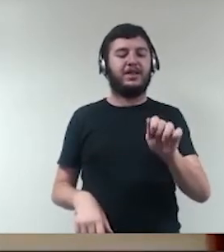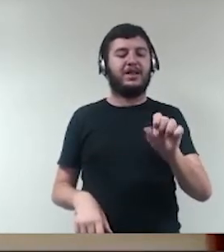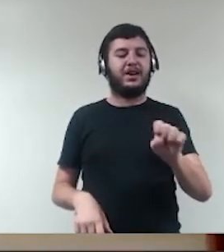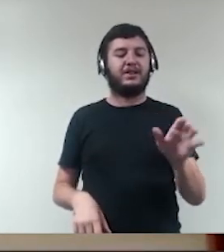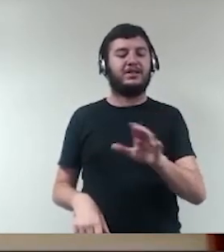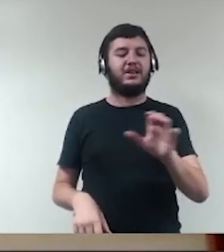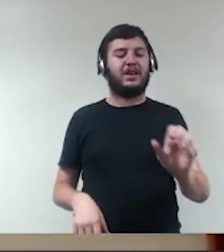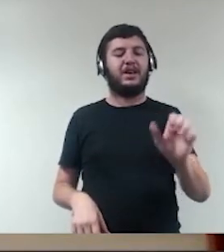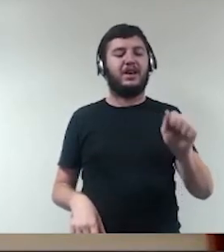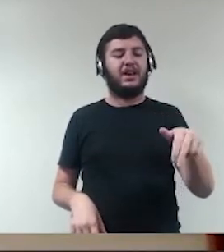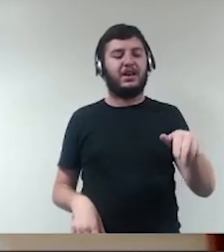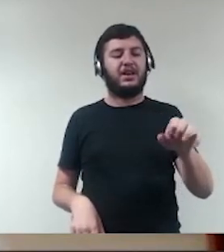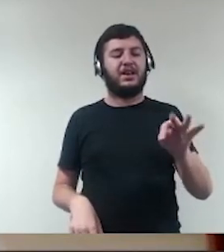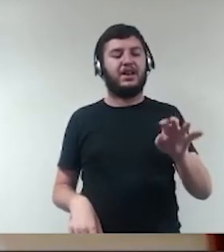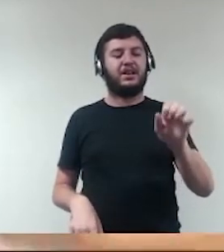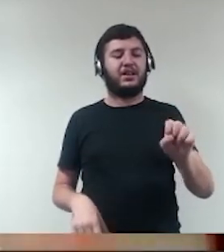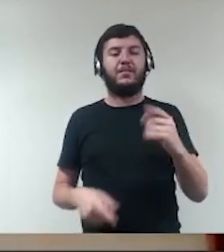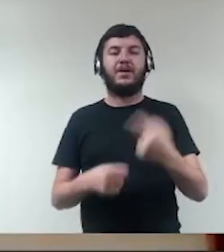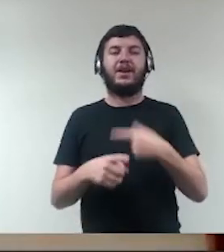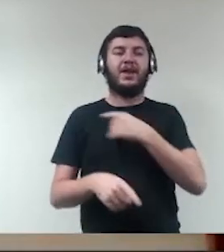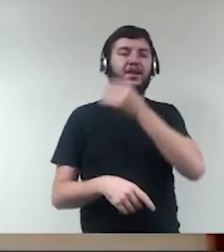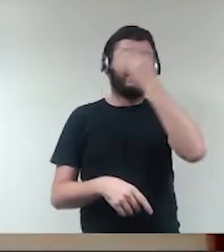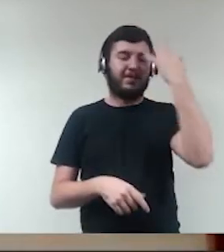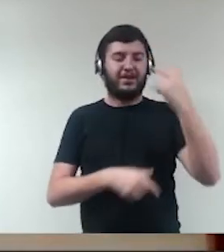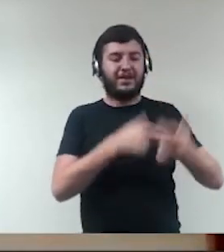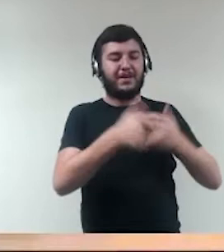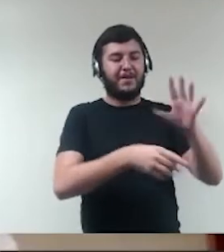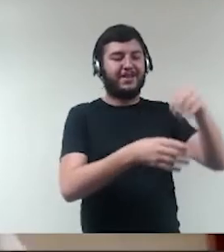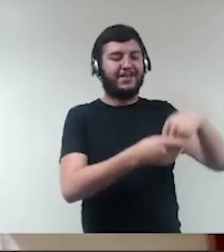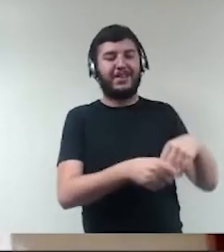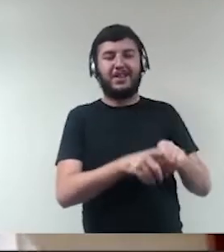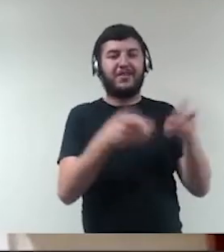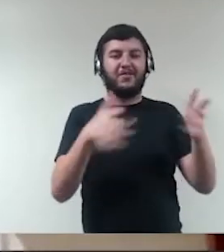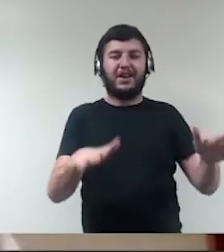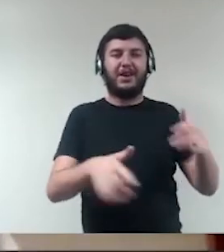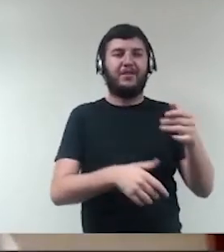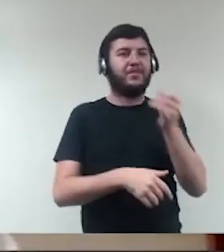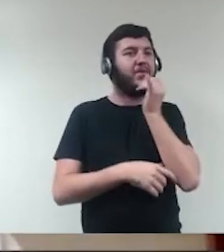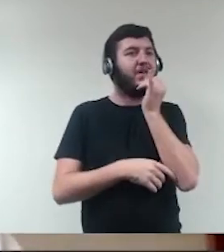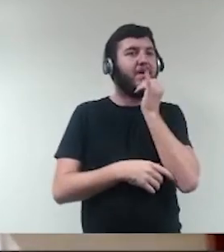mais exercer as funções para as quais eles estavam